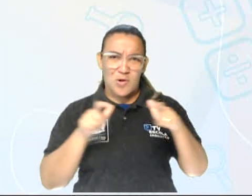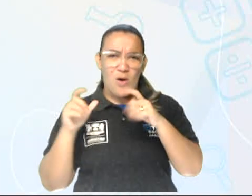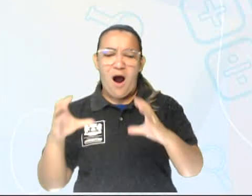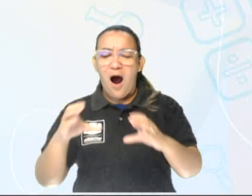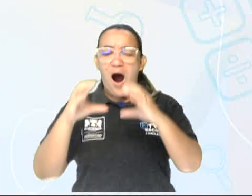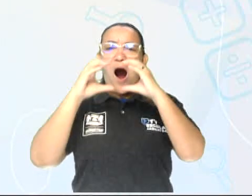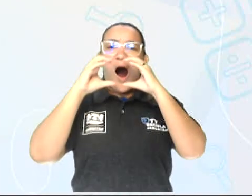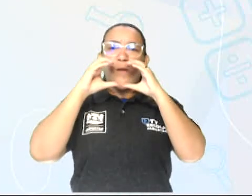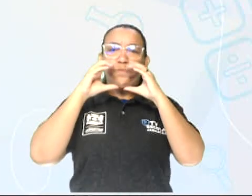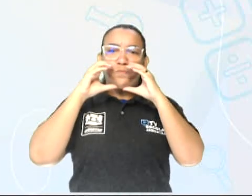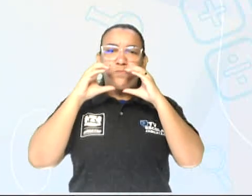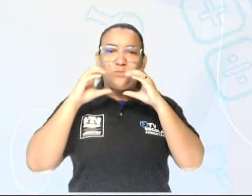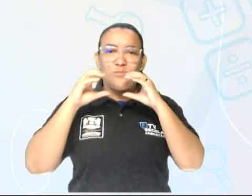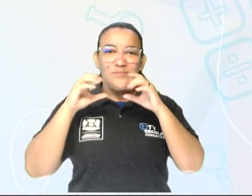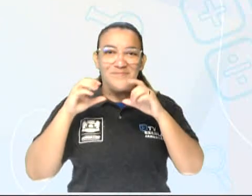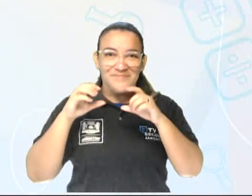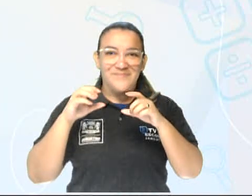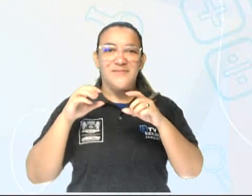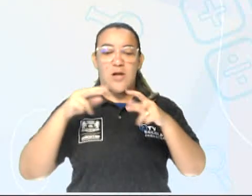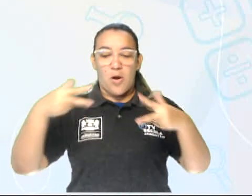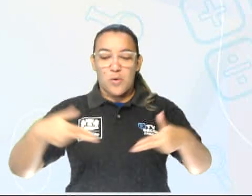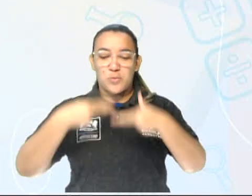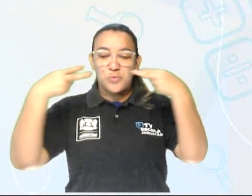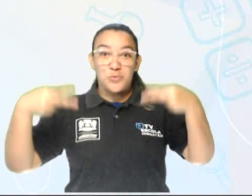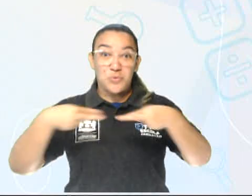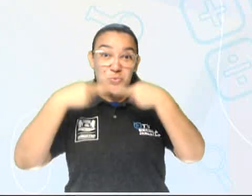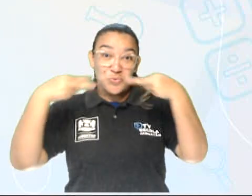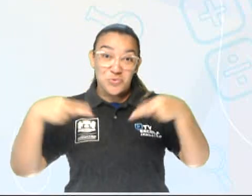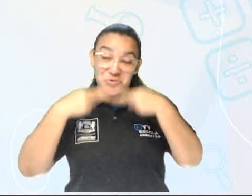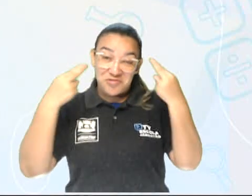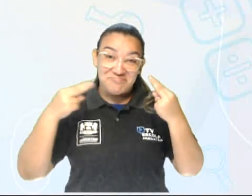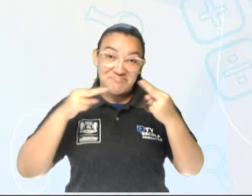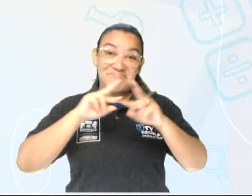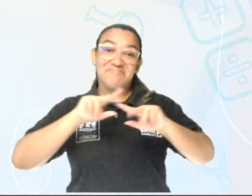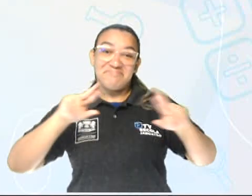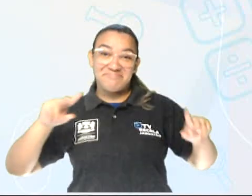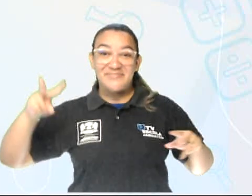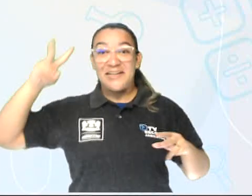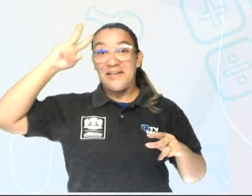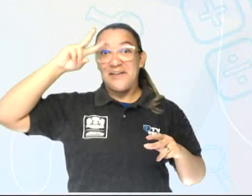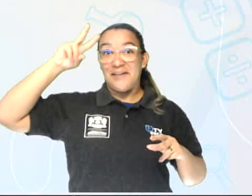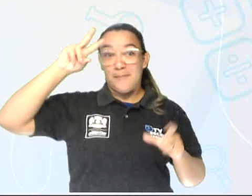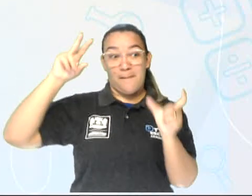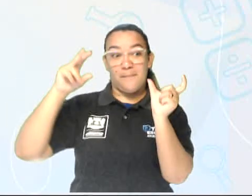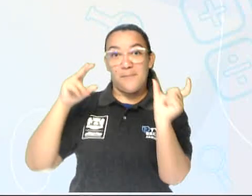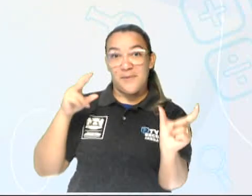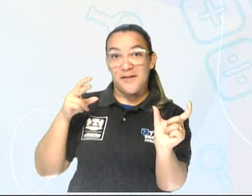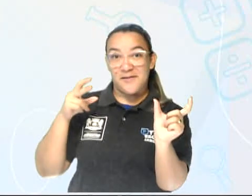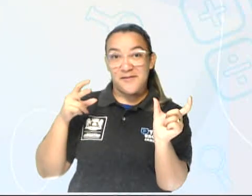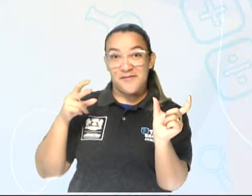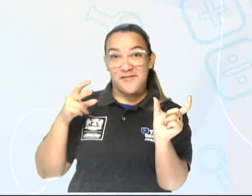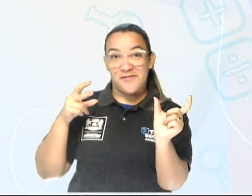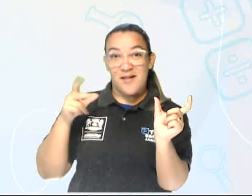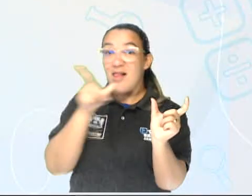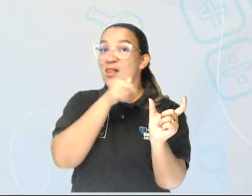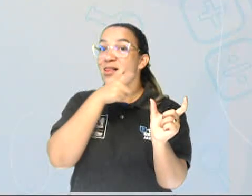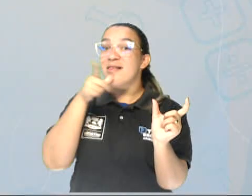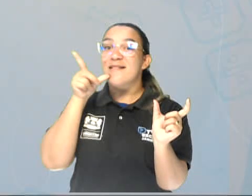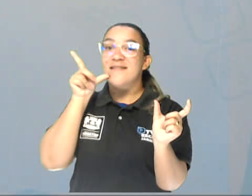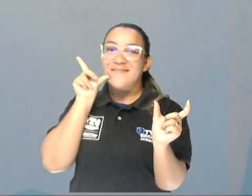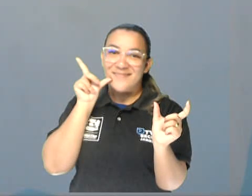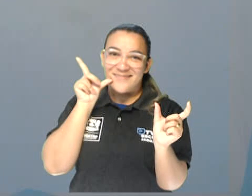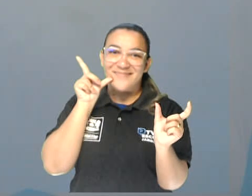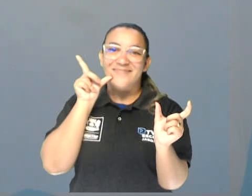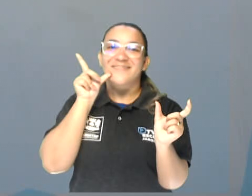hambúrgueres, lugares que vendem sushi, né? Então, só lembrando a palavra Snack, que significa lanche, né?